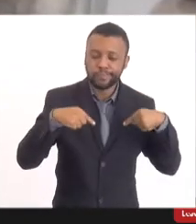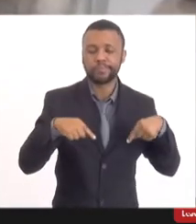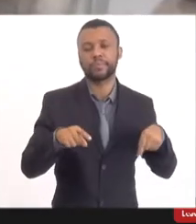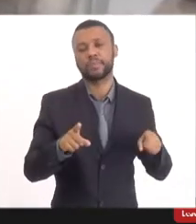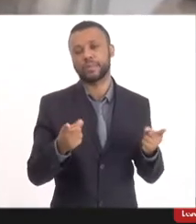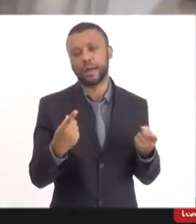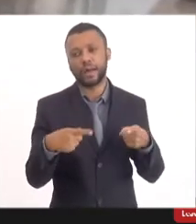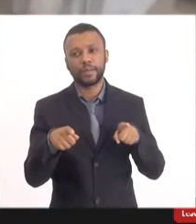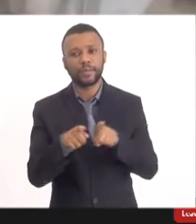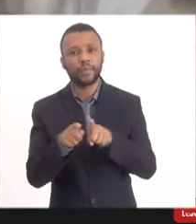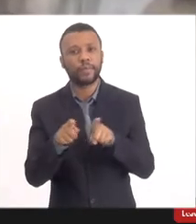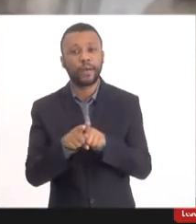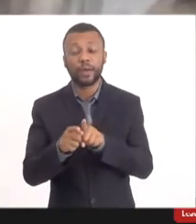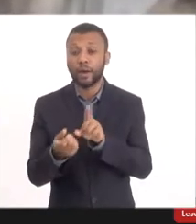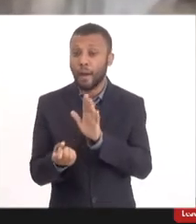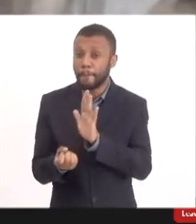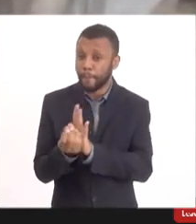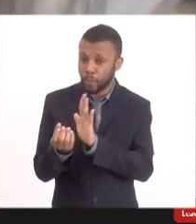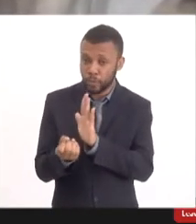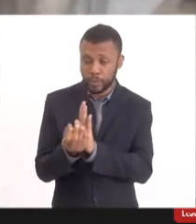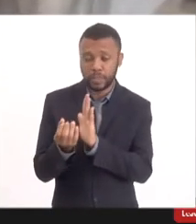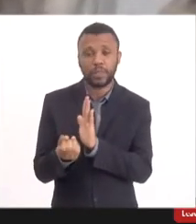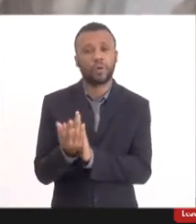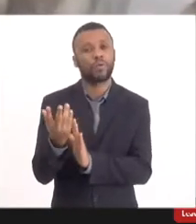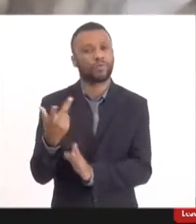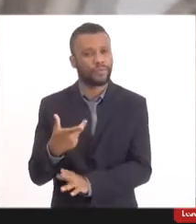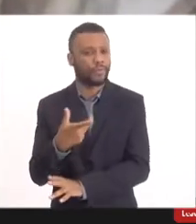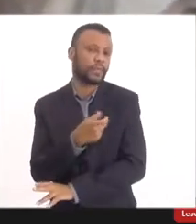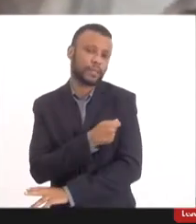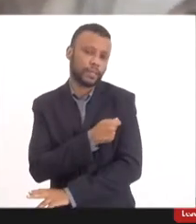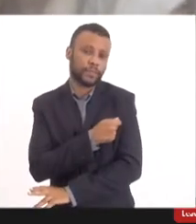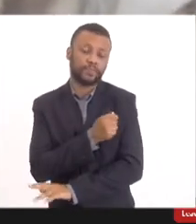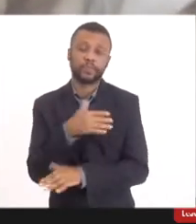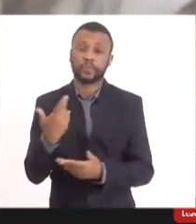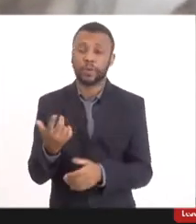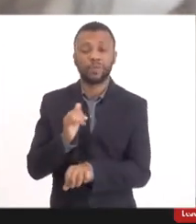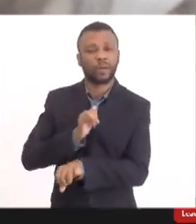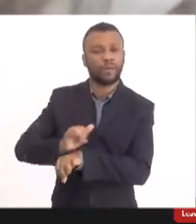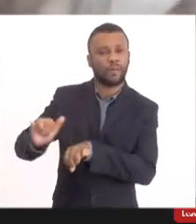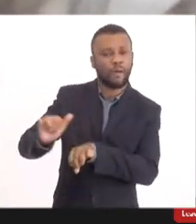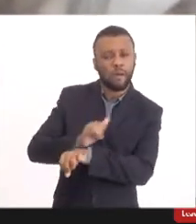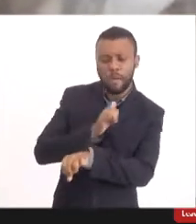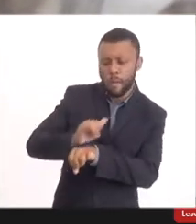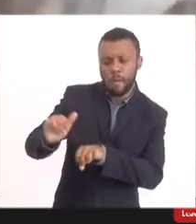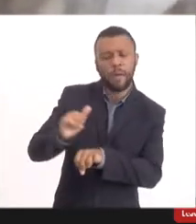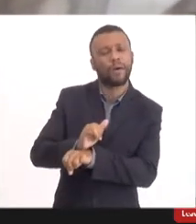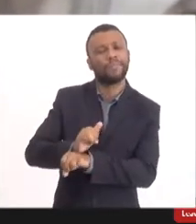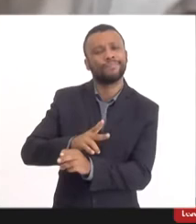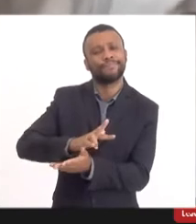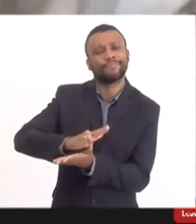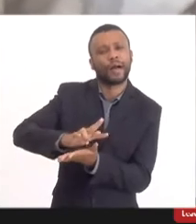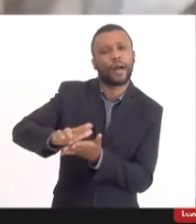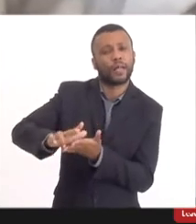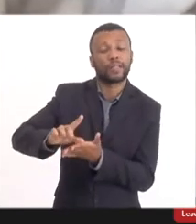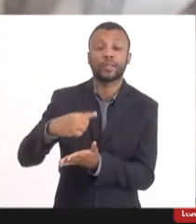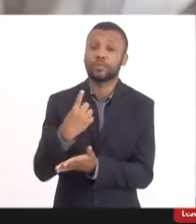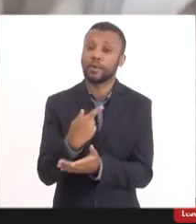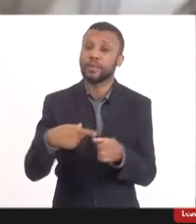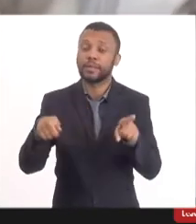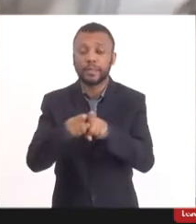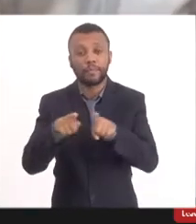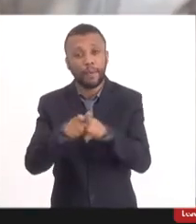promoção de, produção de formas graves. Então, assim, todas as ferramentas possíveis, e aí a gente também tem que acreditar